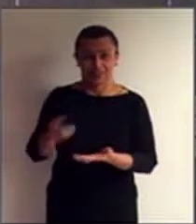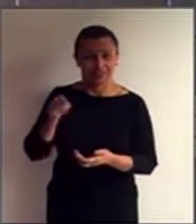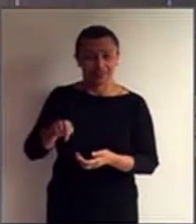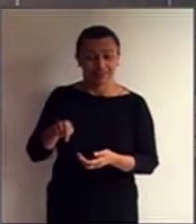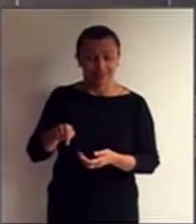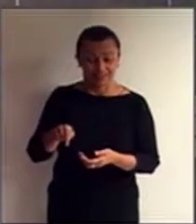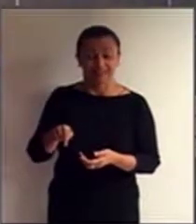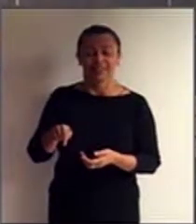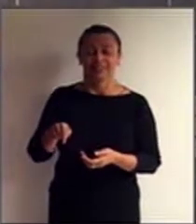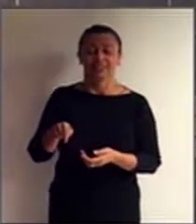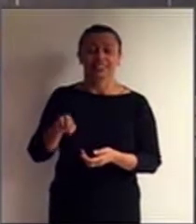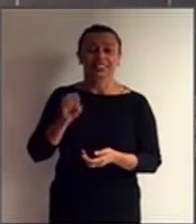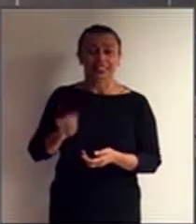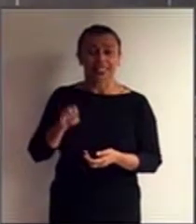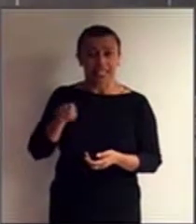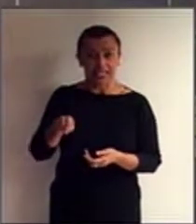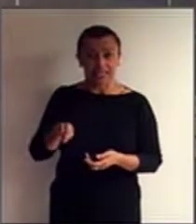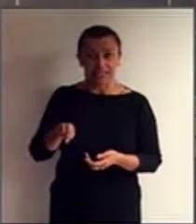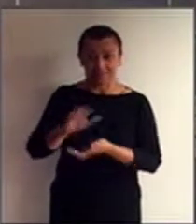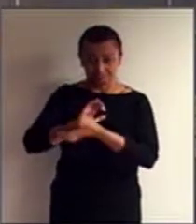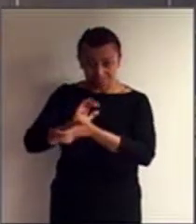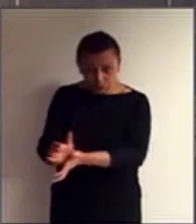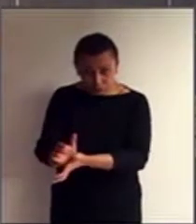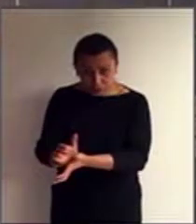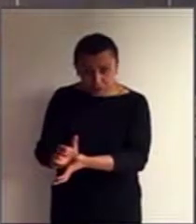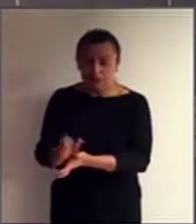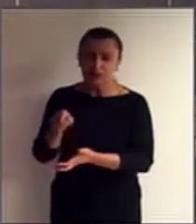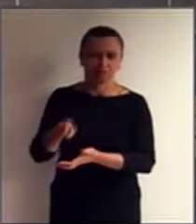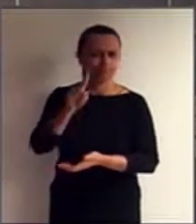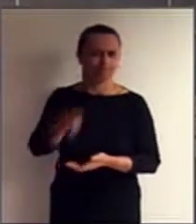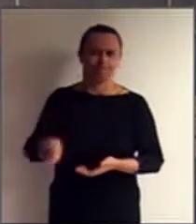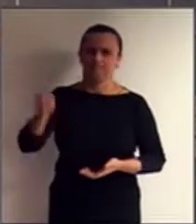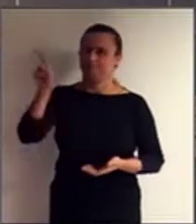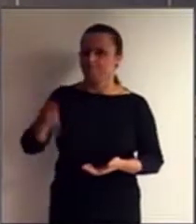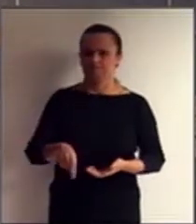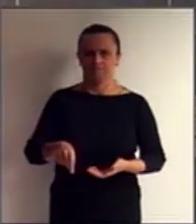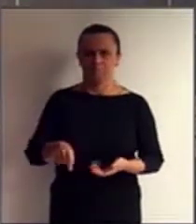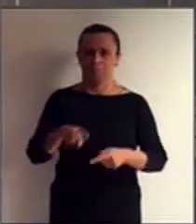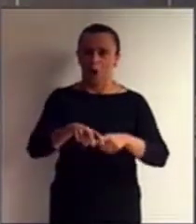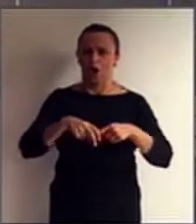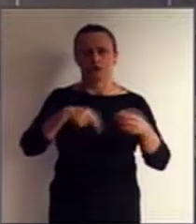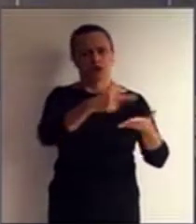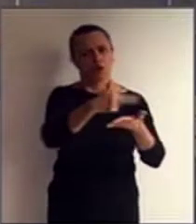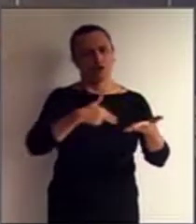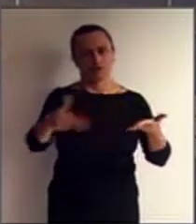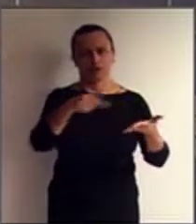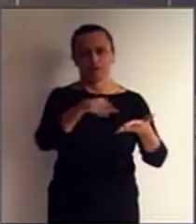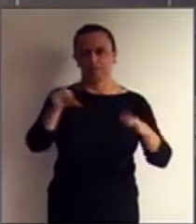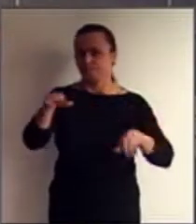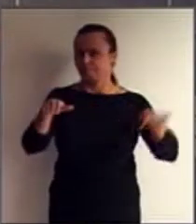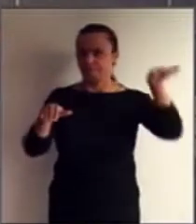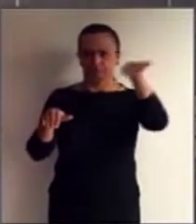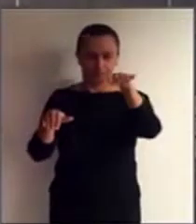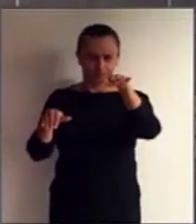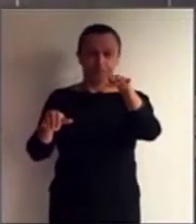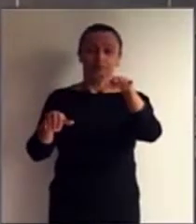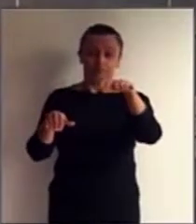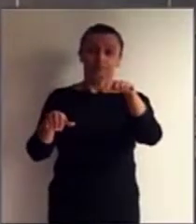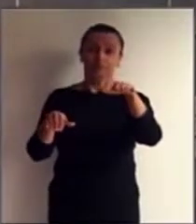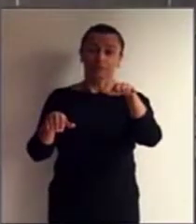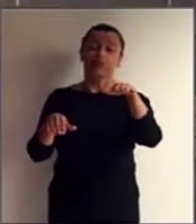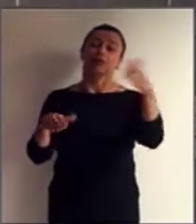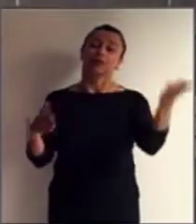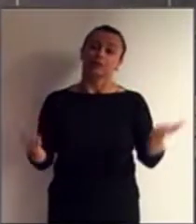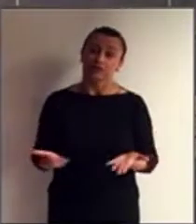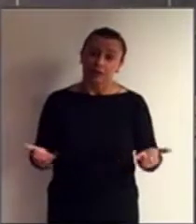constituem discriminação contra a pessoa com deficiência. Neste ponto é que inserimos